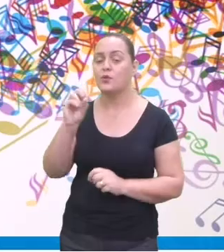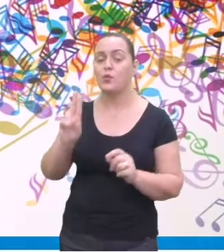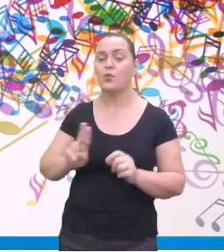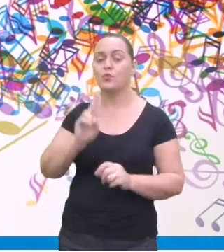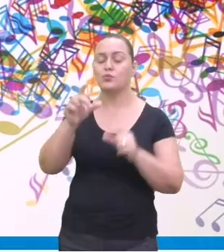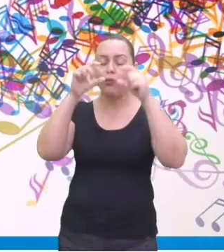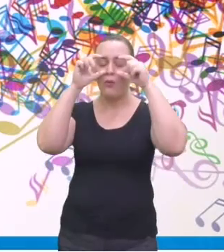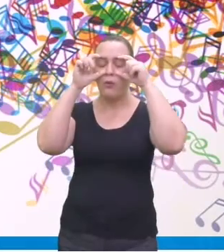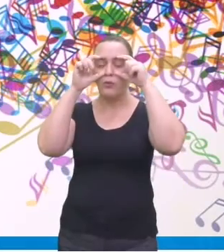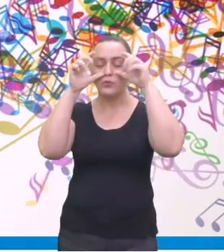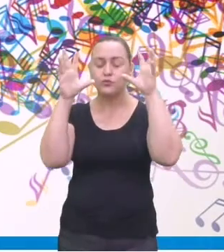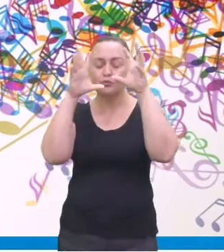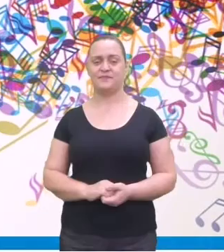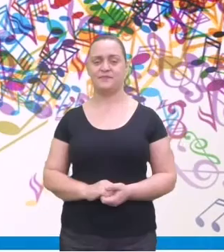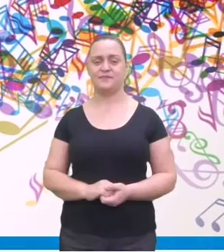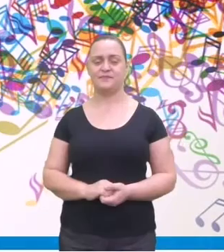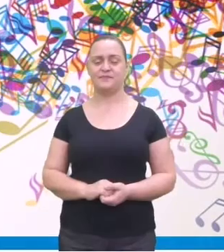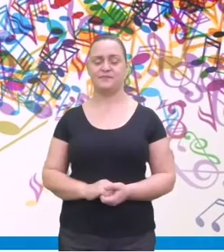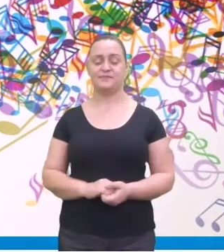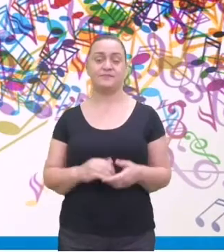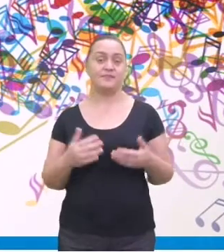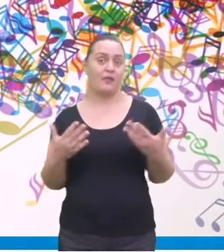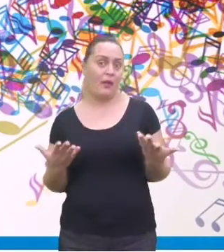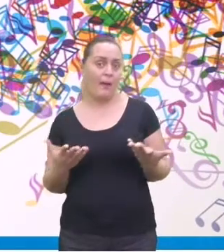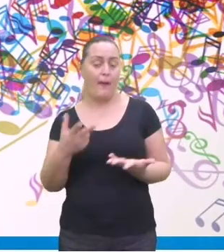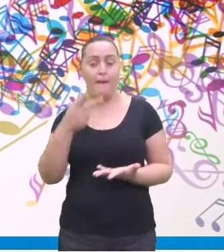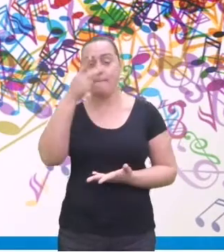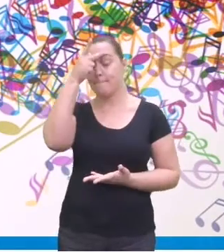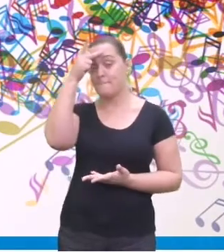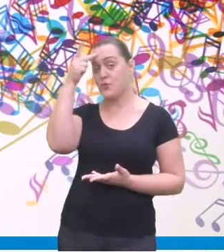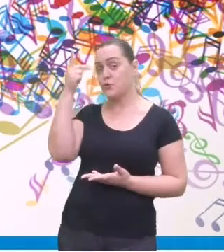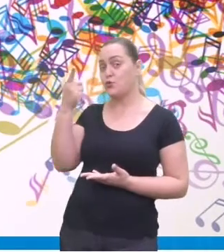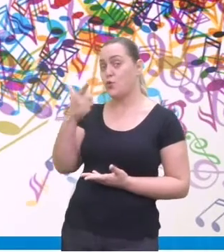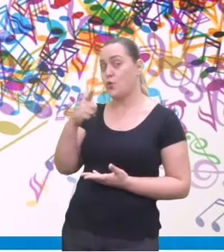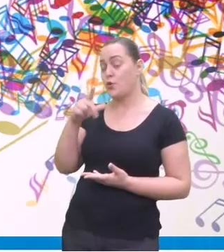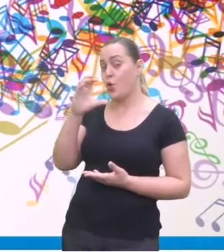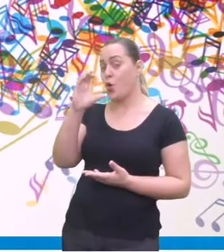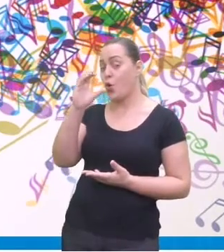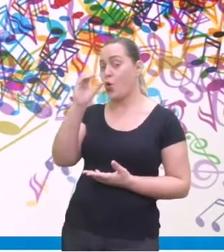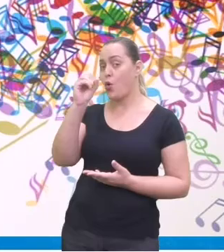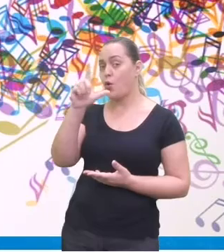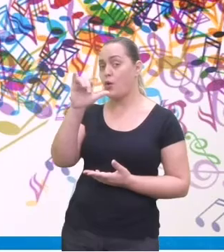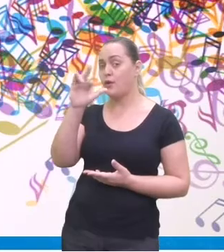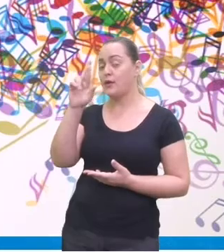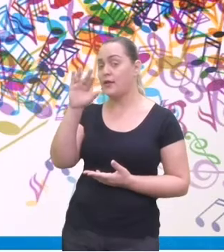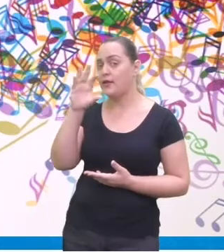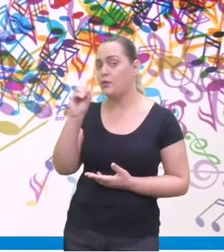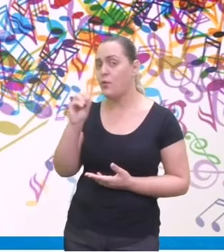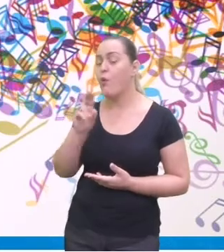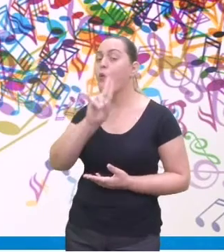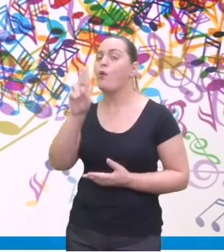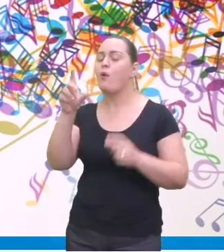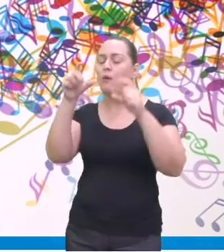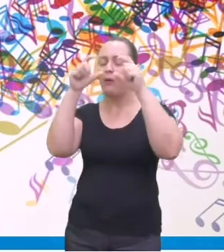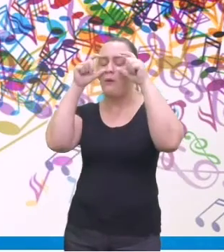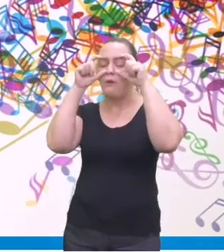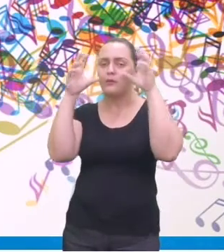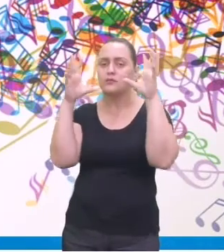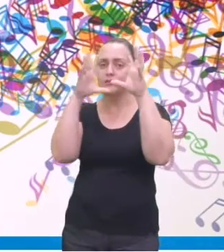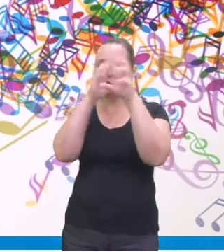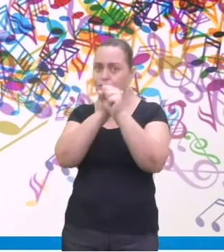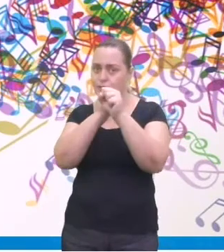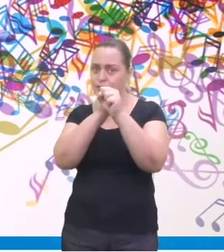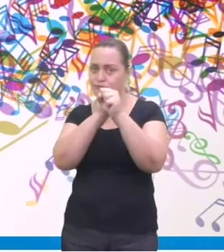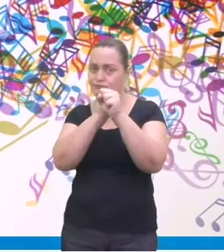Sobre essa fala. Quem não tem colírio usa óculos escuros. Legal, não é? É uma grande